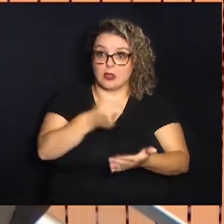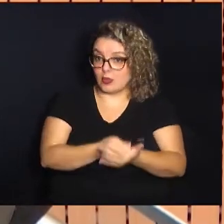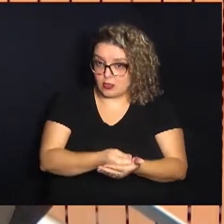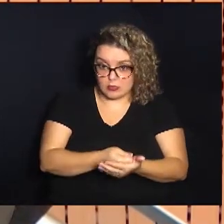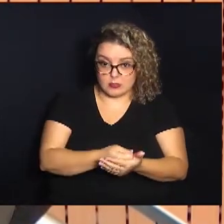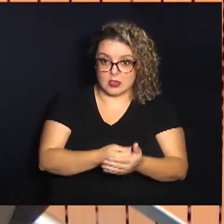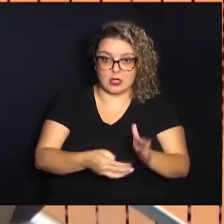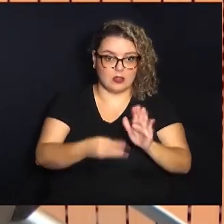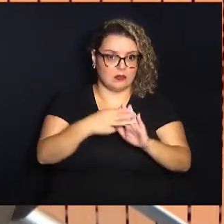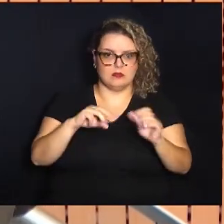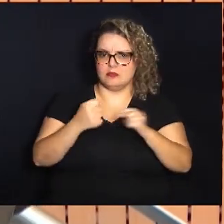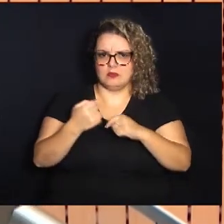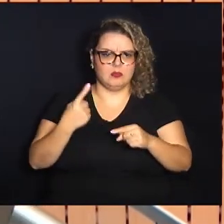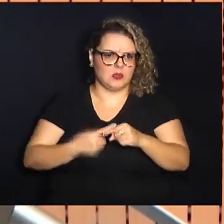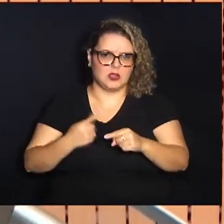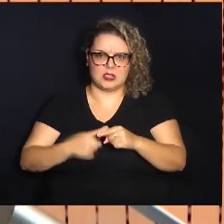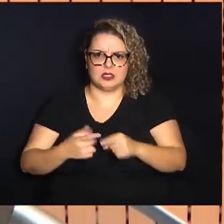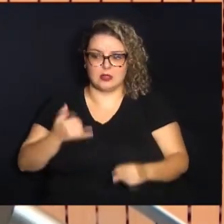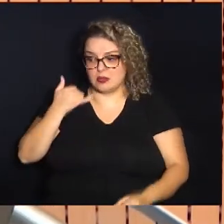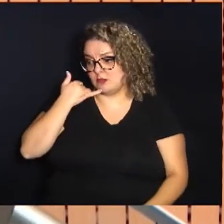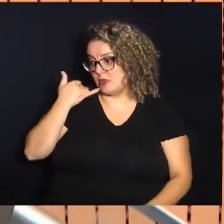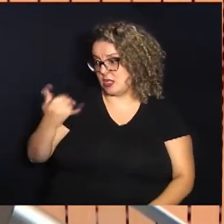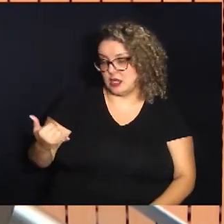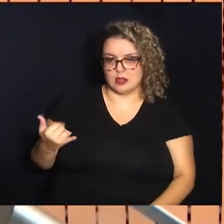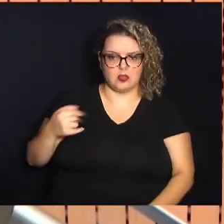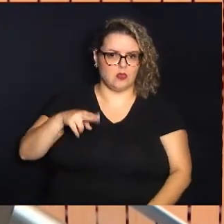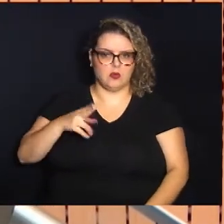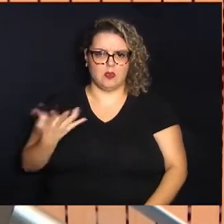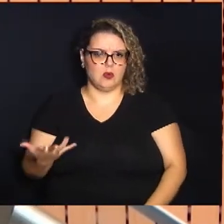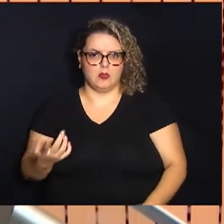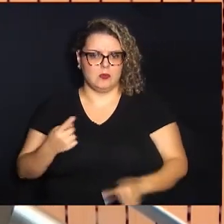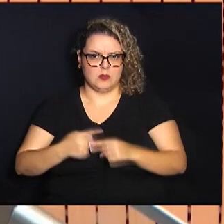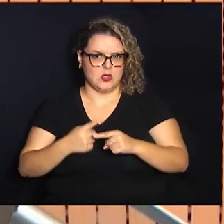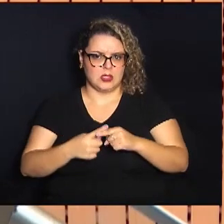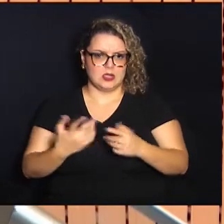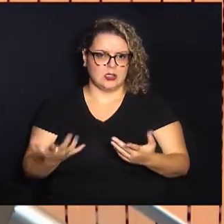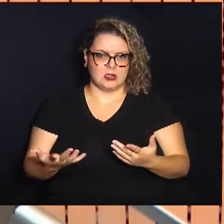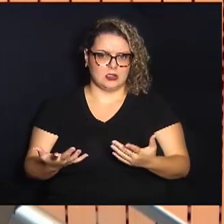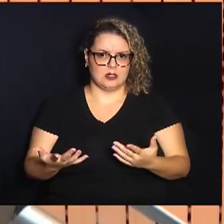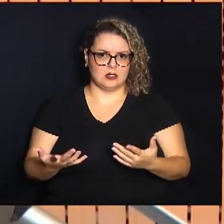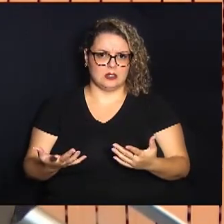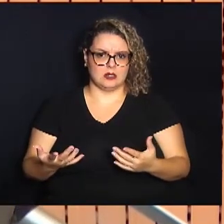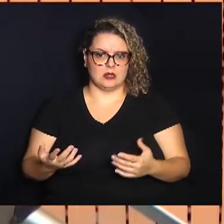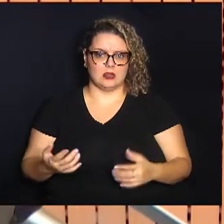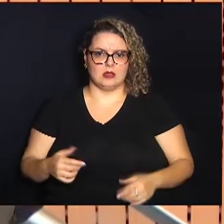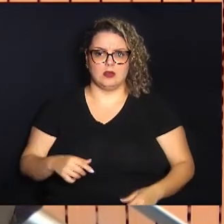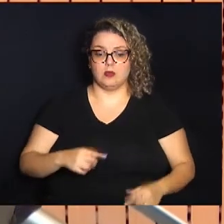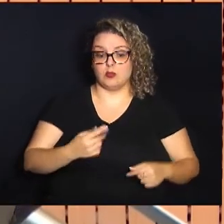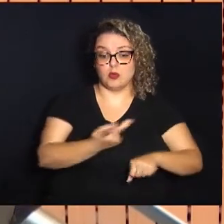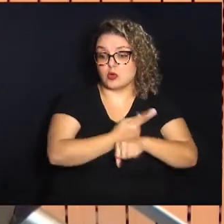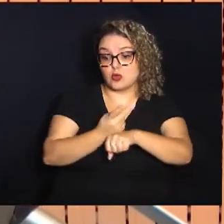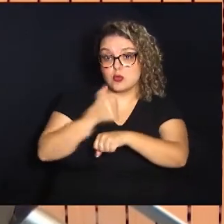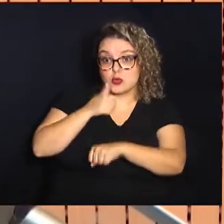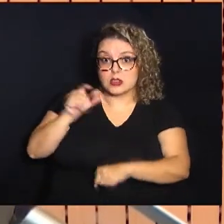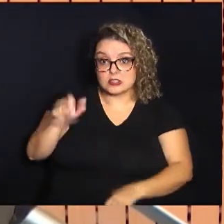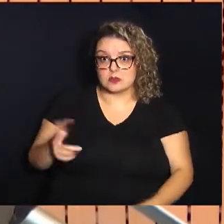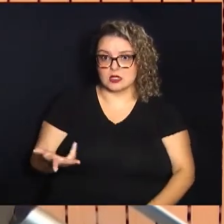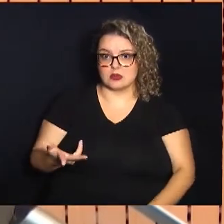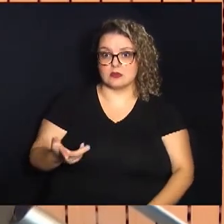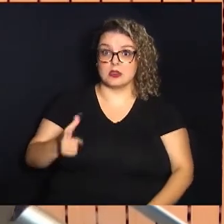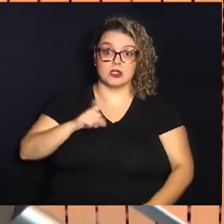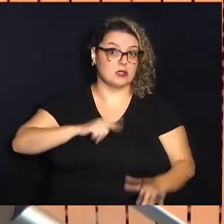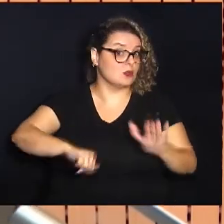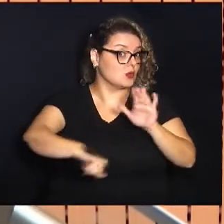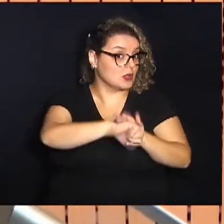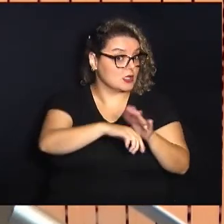protetiva seja porque ele fez uma ligação para ela seja porque ele foi atrás dela ele comete um crime